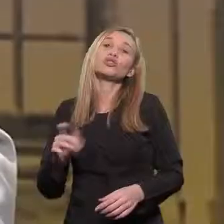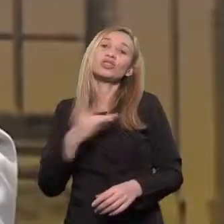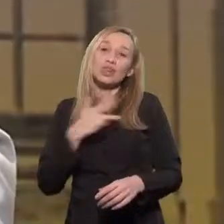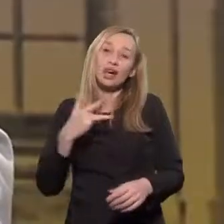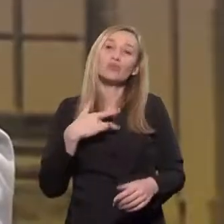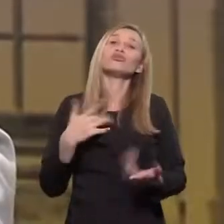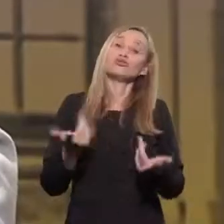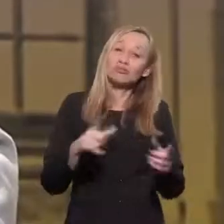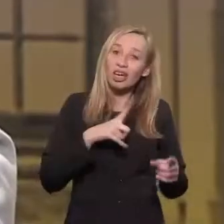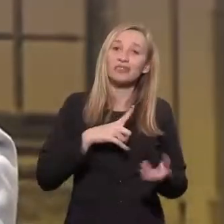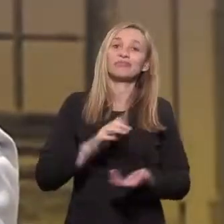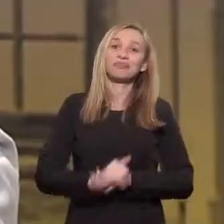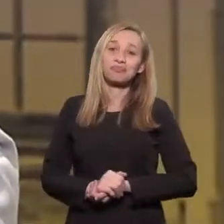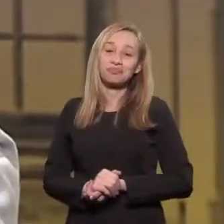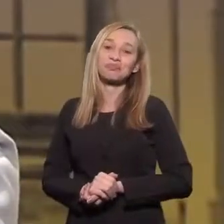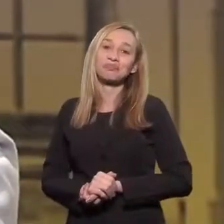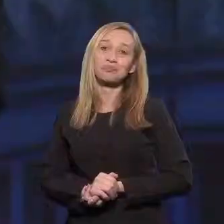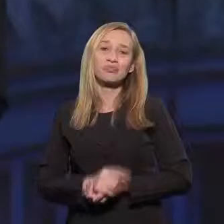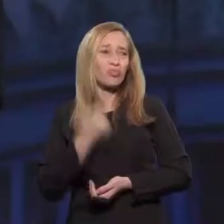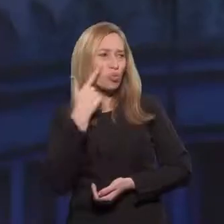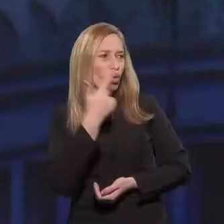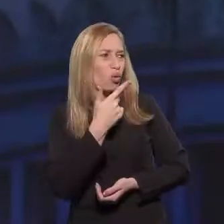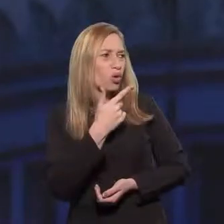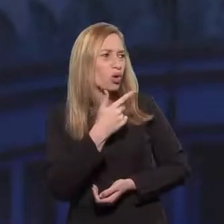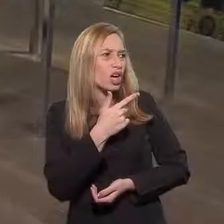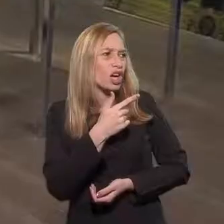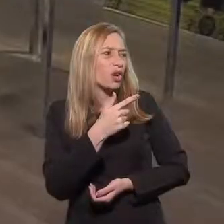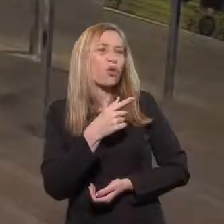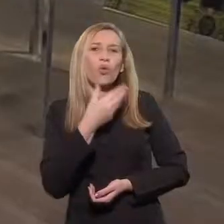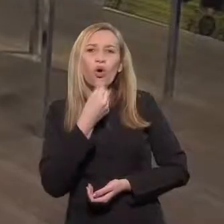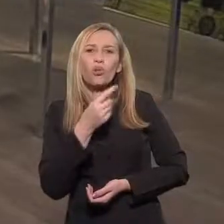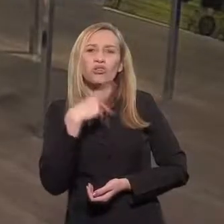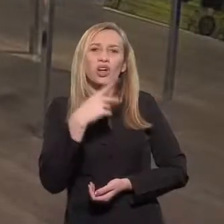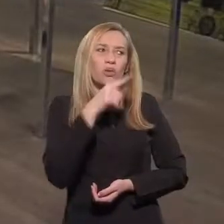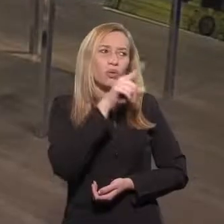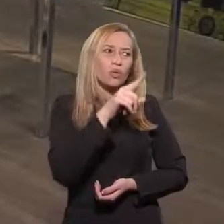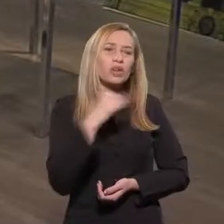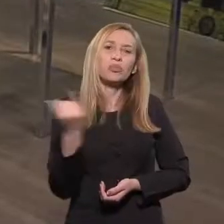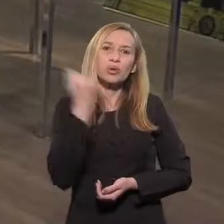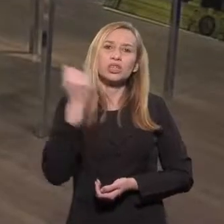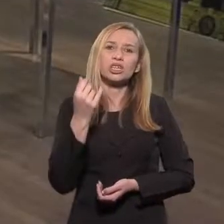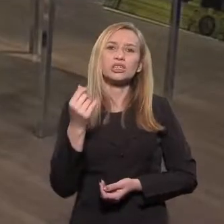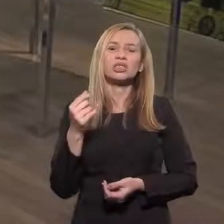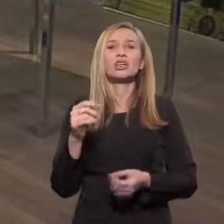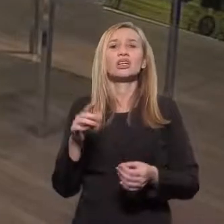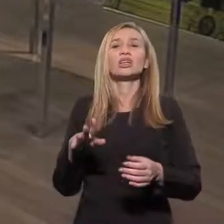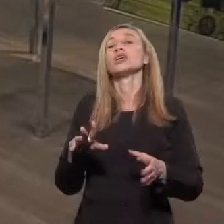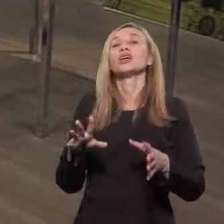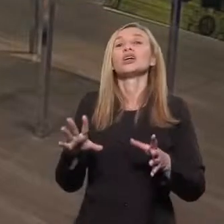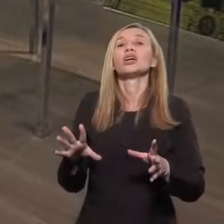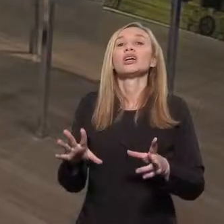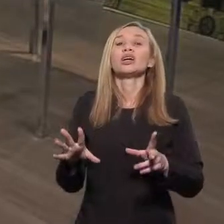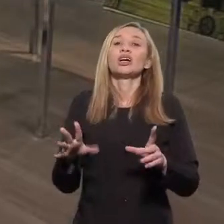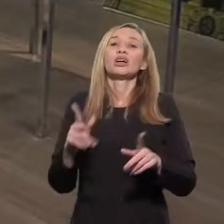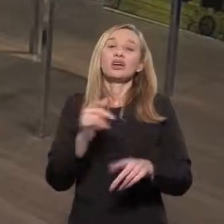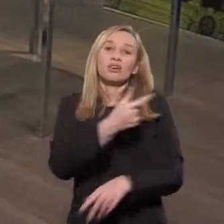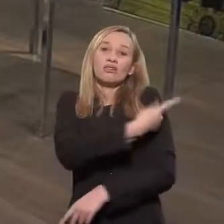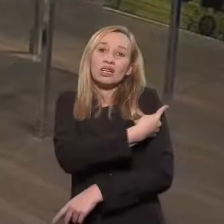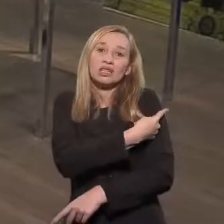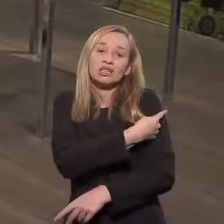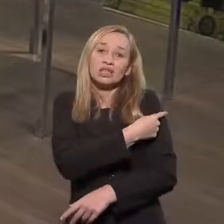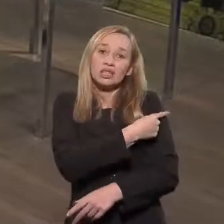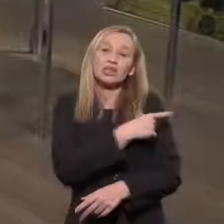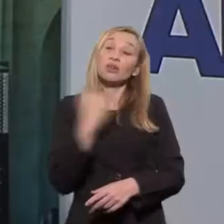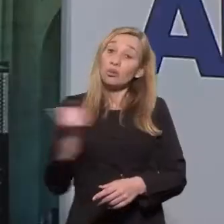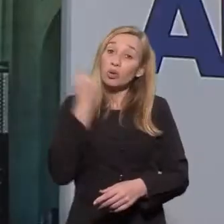viu? Essa moça falou que não tem, mas tem, tá? Pois é. Um rapaz ali falou uma coisa que é importante, né? A vacinação é importante por causa da saúde coletiva.